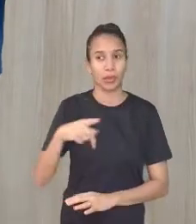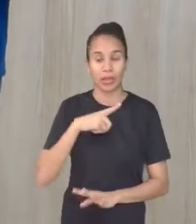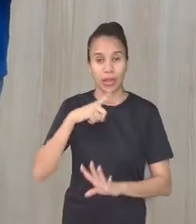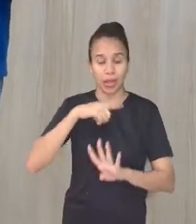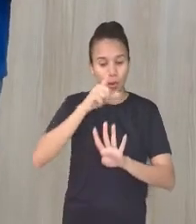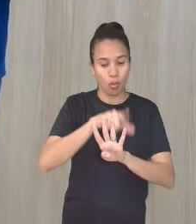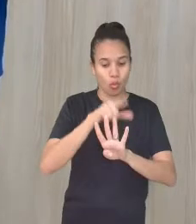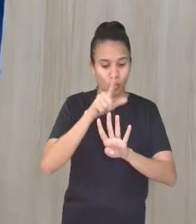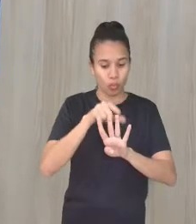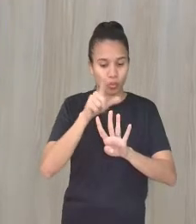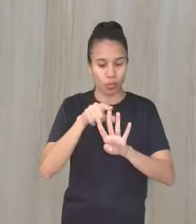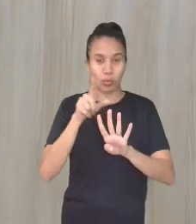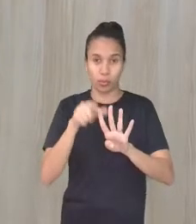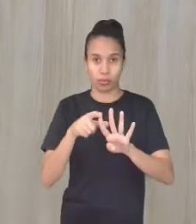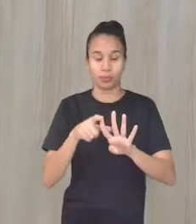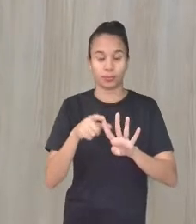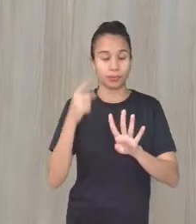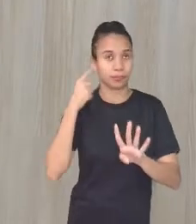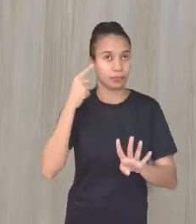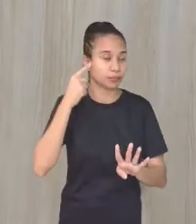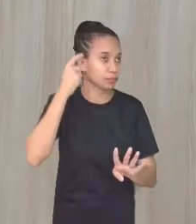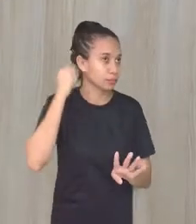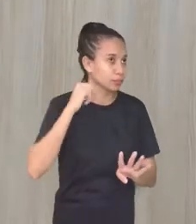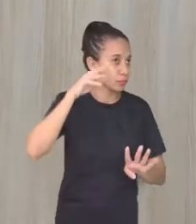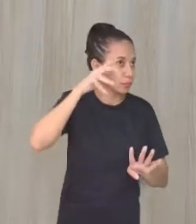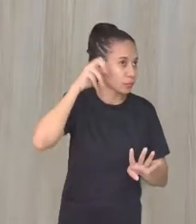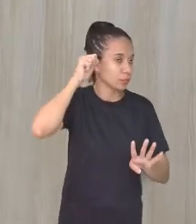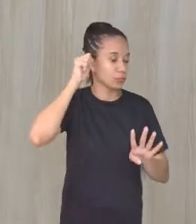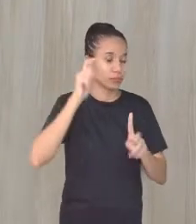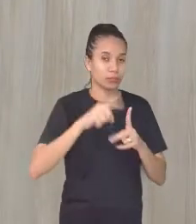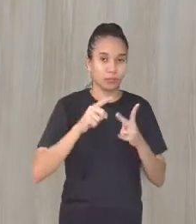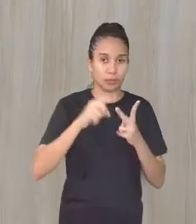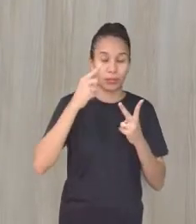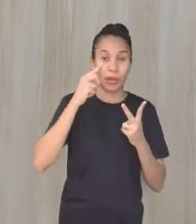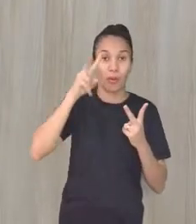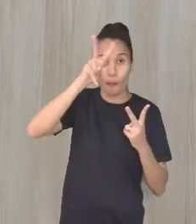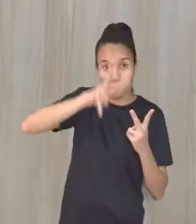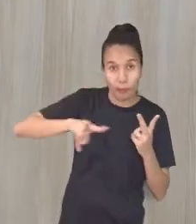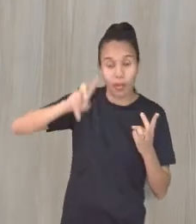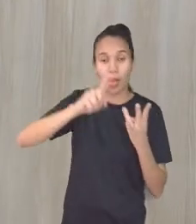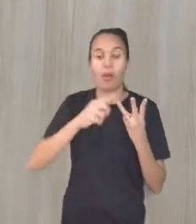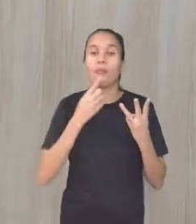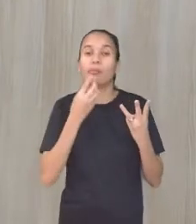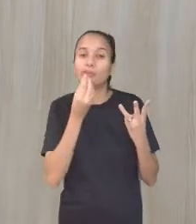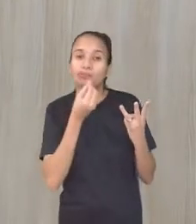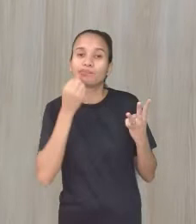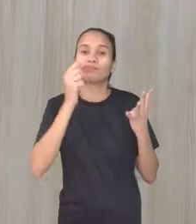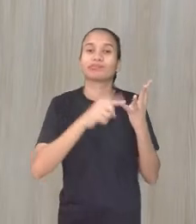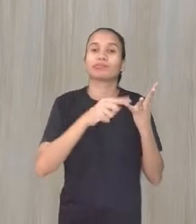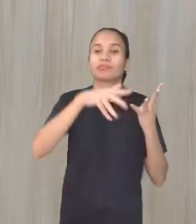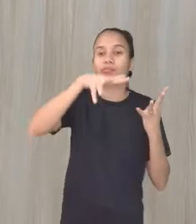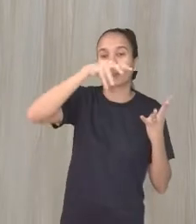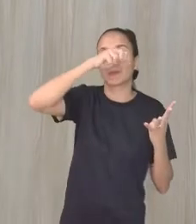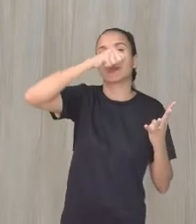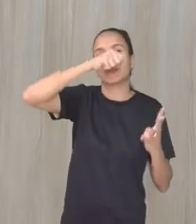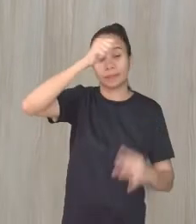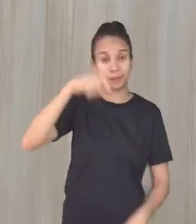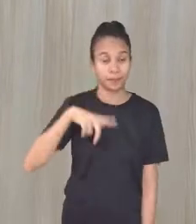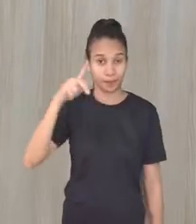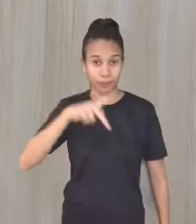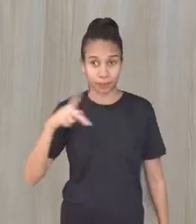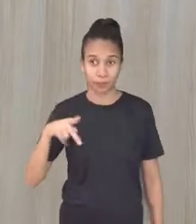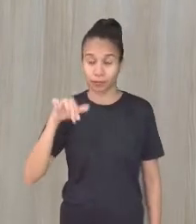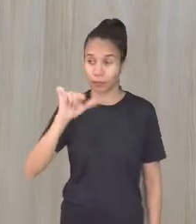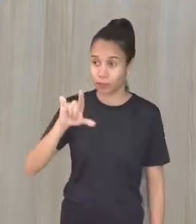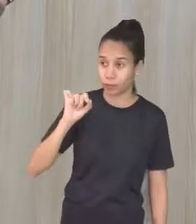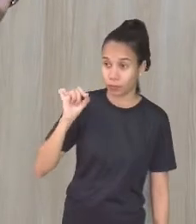quatro sentidos aqui. A audição, a visão, o paladar e o olfato. A professora Cláudia vai